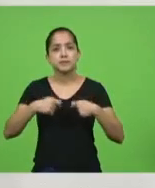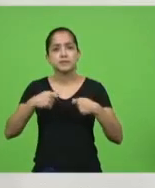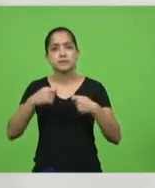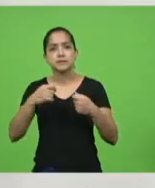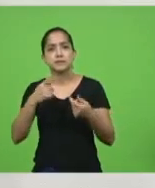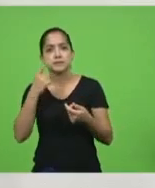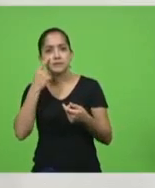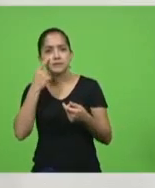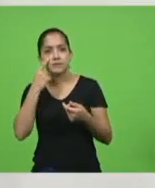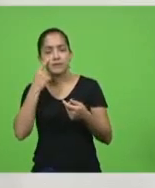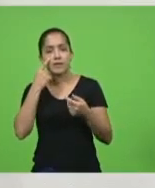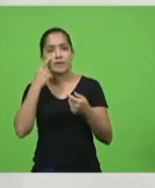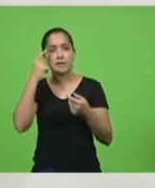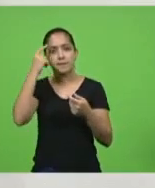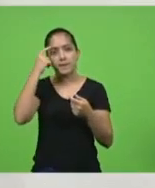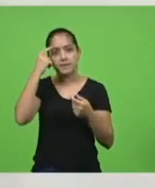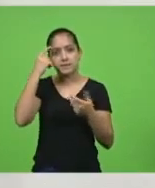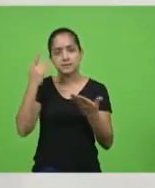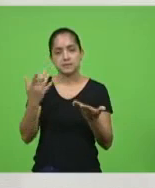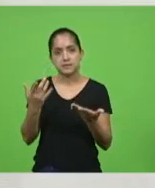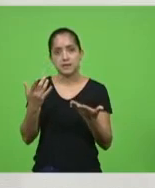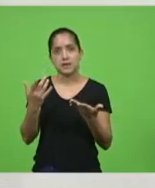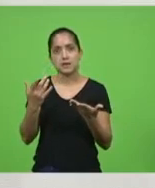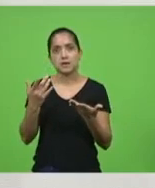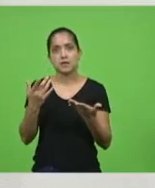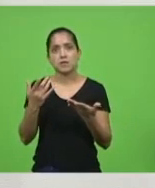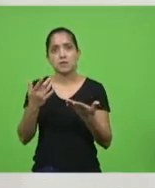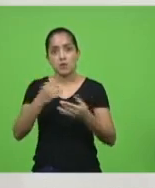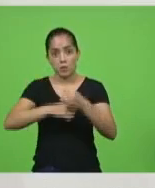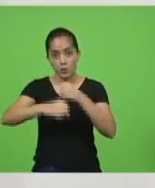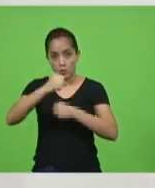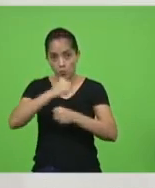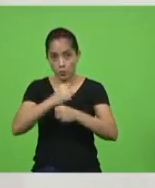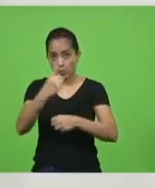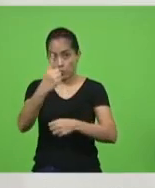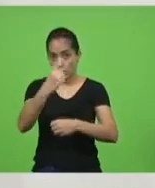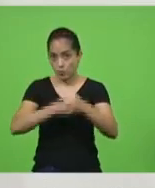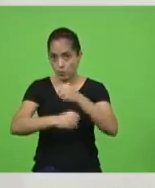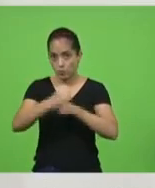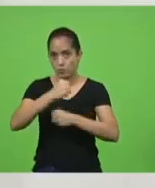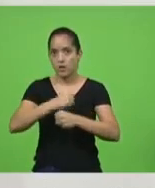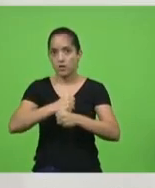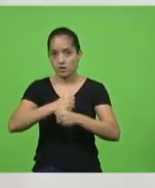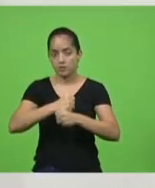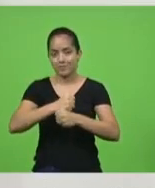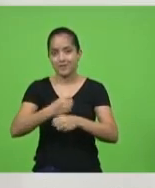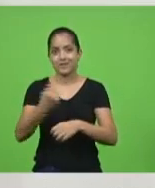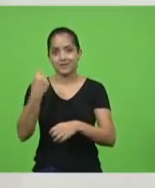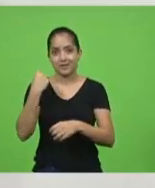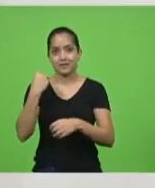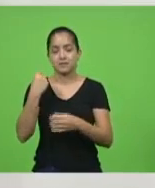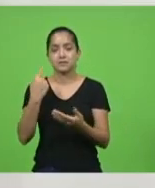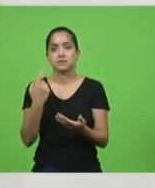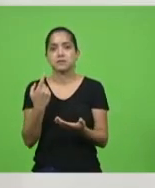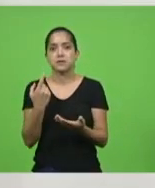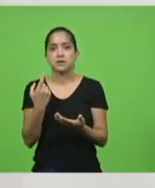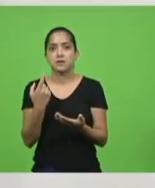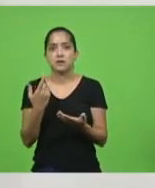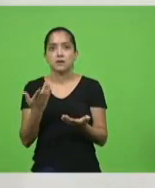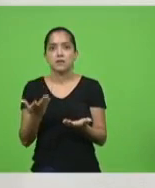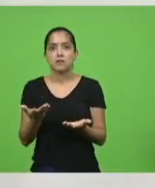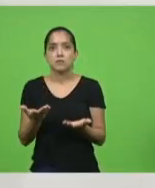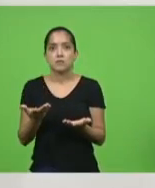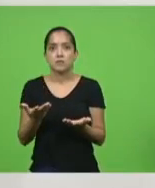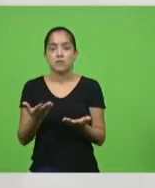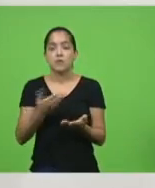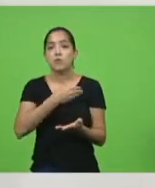cenário macro, há exatamente um ano atrás, há exatamente um ano atrás, o